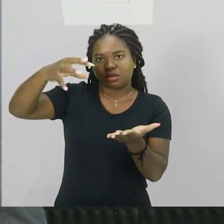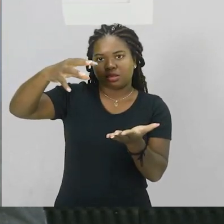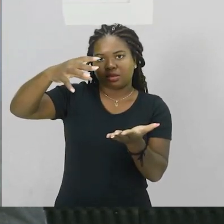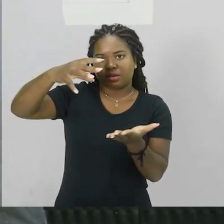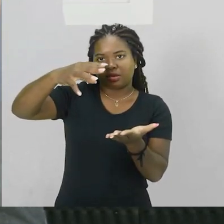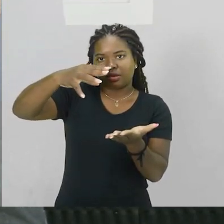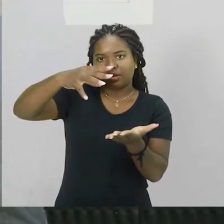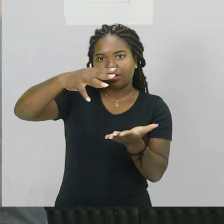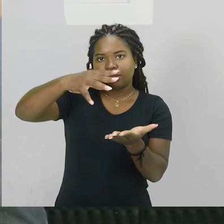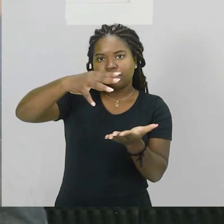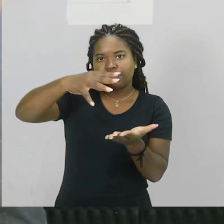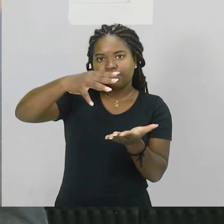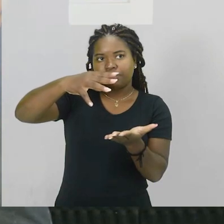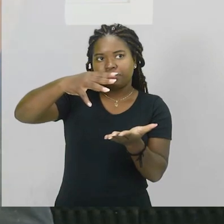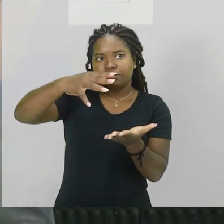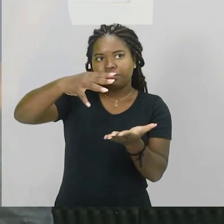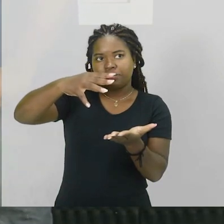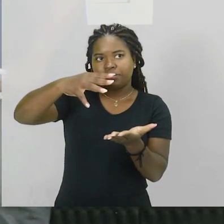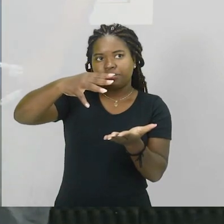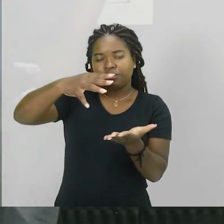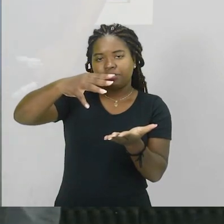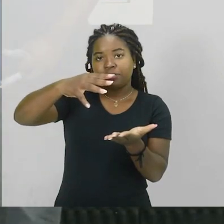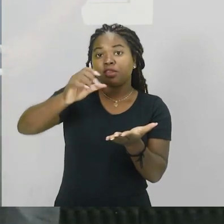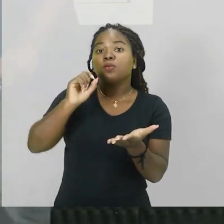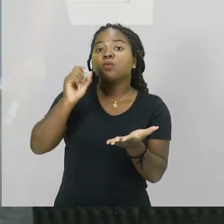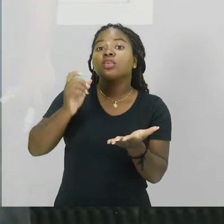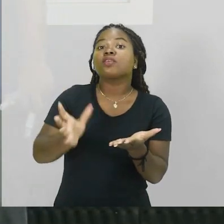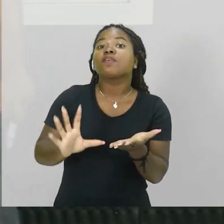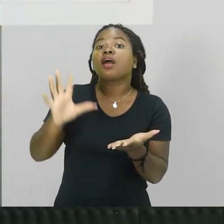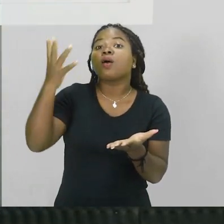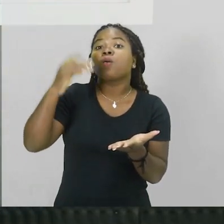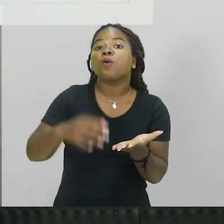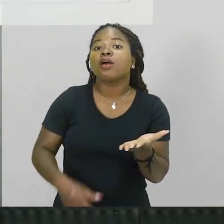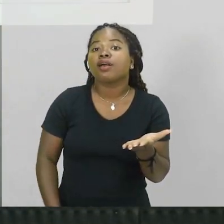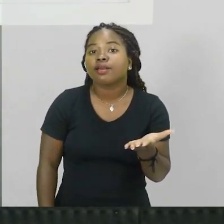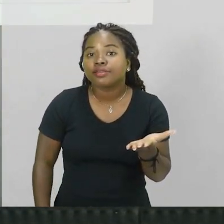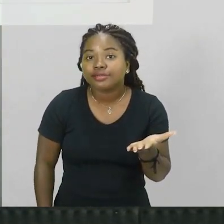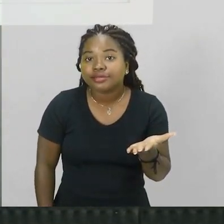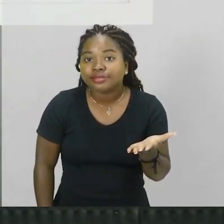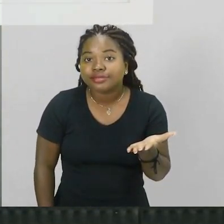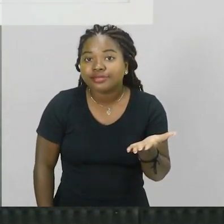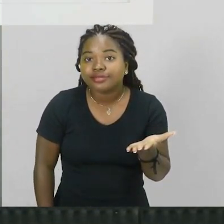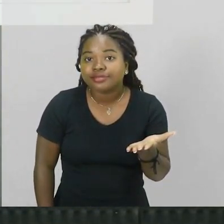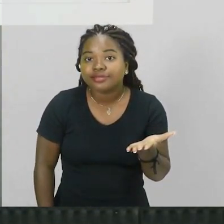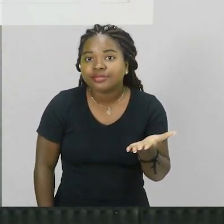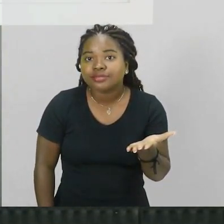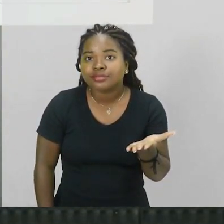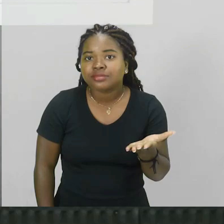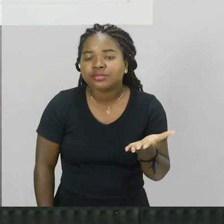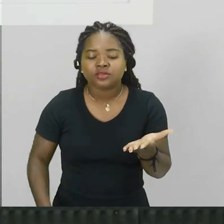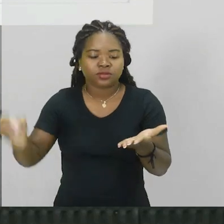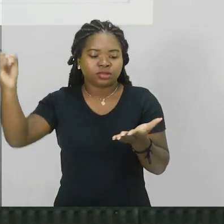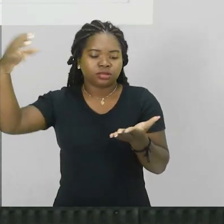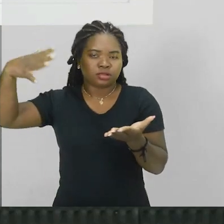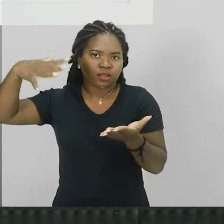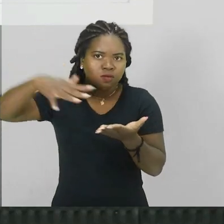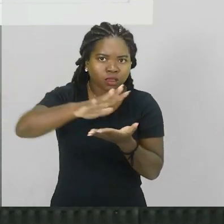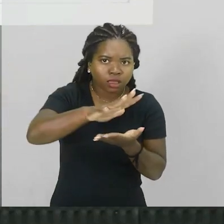temos aqui a luz em vermelho. O que é que vai acontecer? Esse feixe de luz, ele vai passar direto?